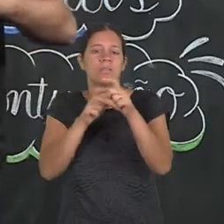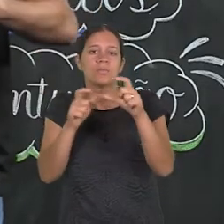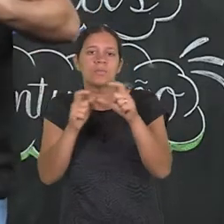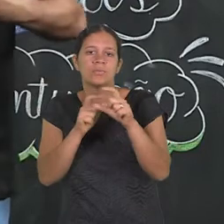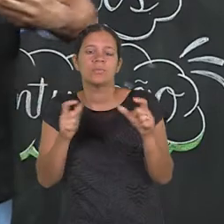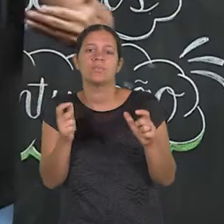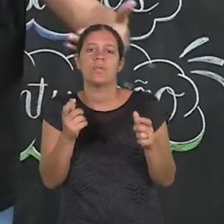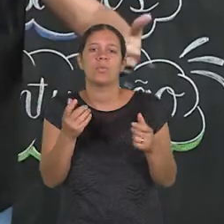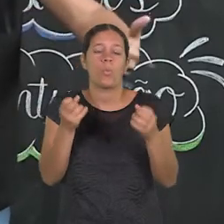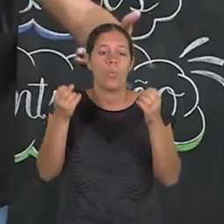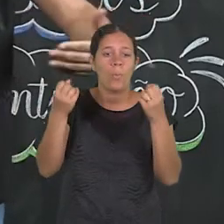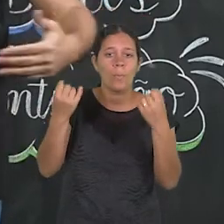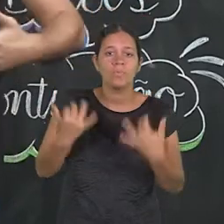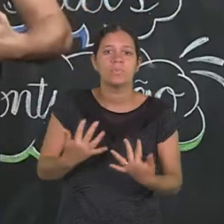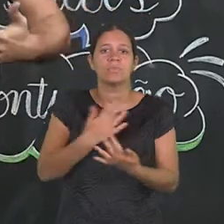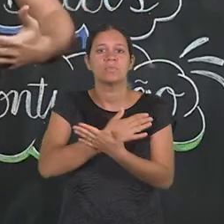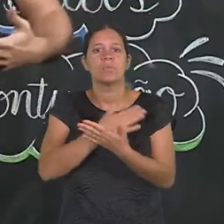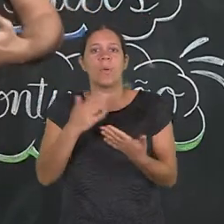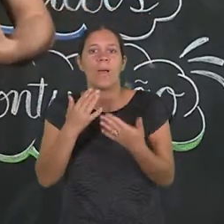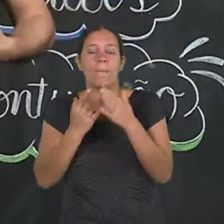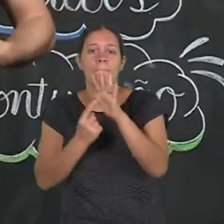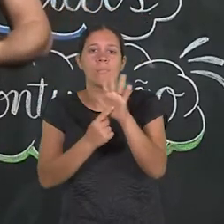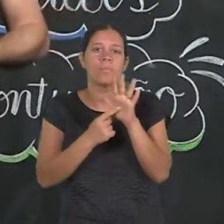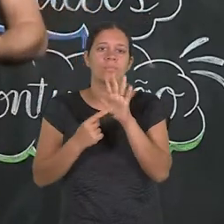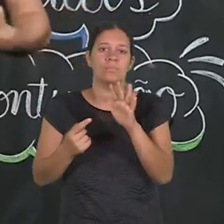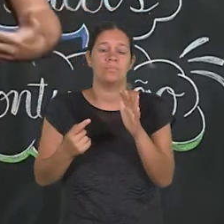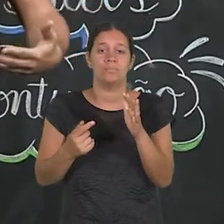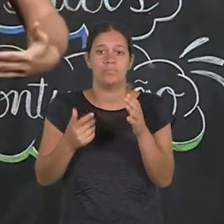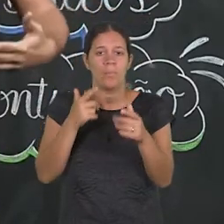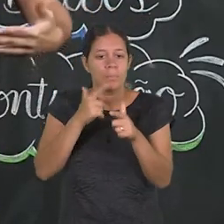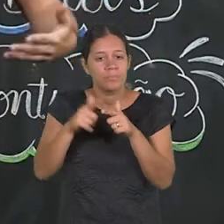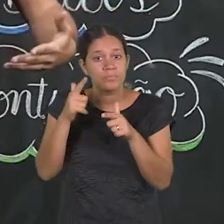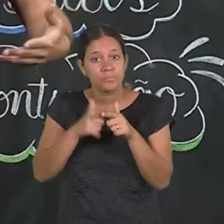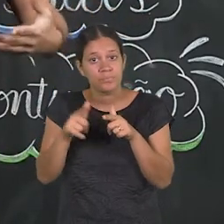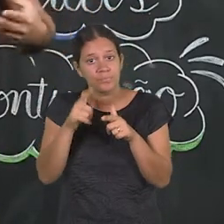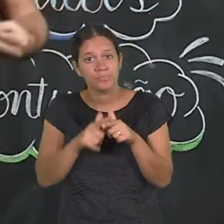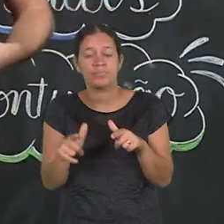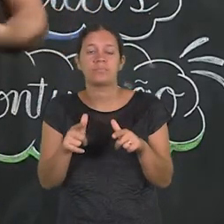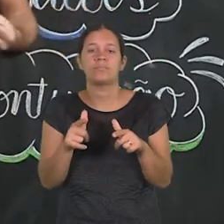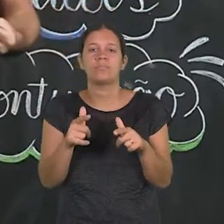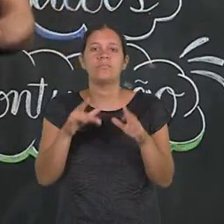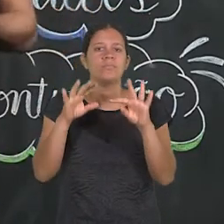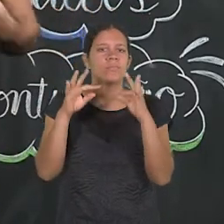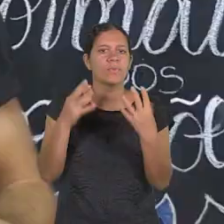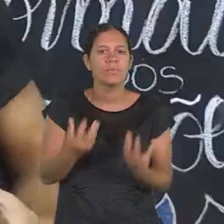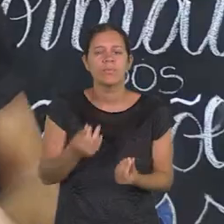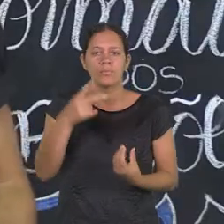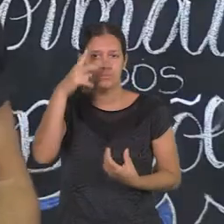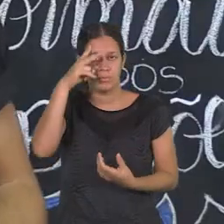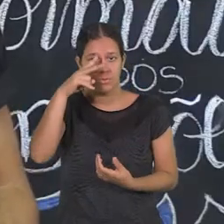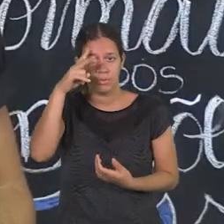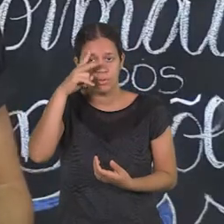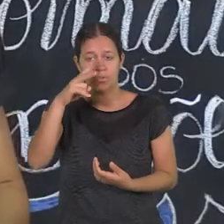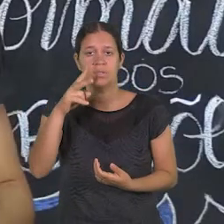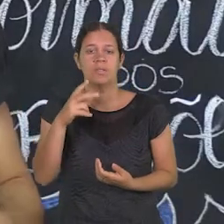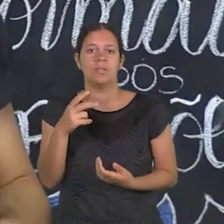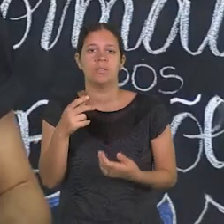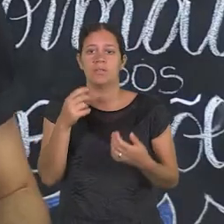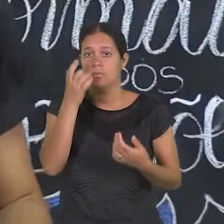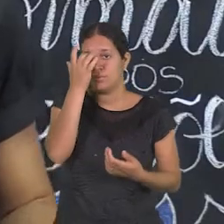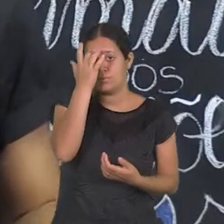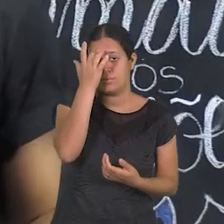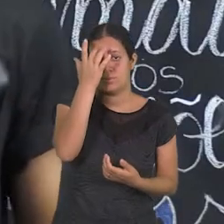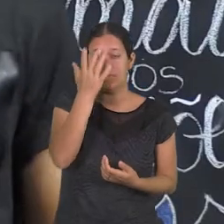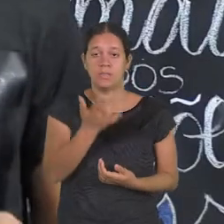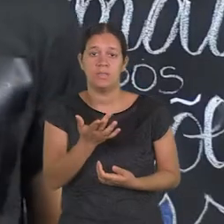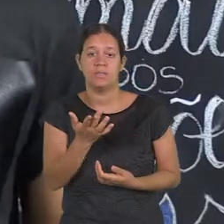primeiro quadrinho tem que apresentar a situação inicial e aquilo que a gente chama de apresentação de um conflito, de um problema. Toda história tem um probleminha para resolver. Pode ser uma